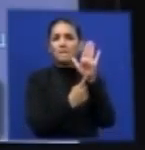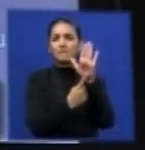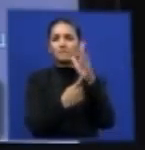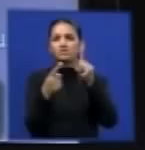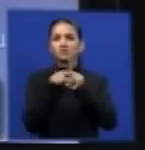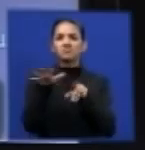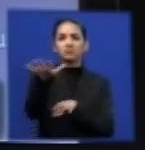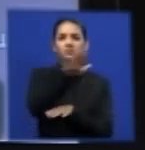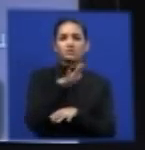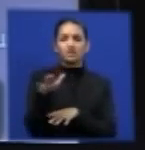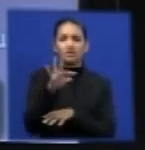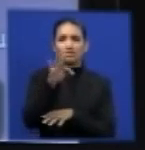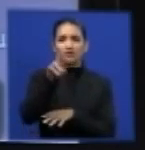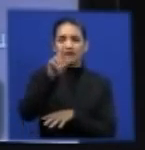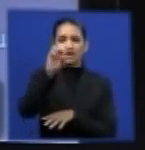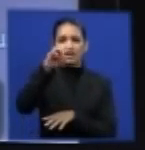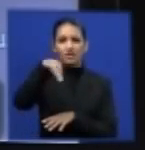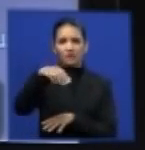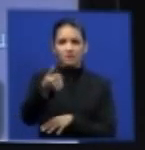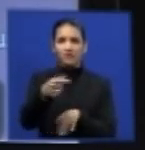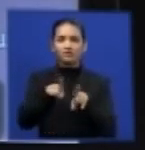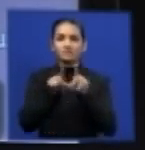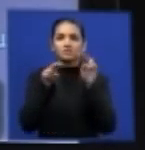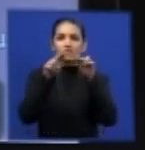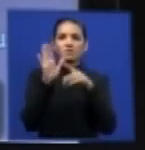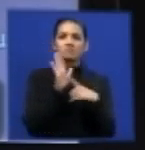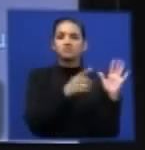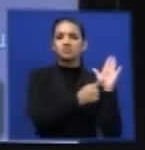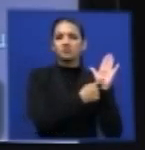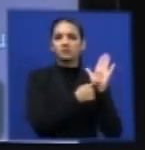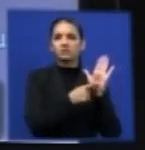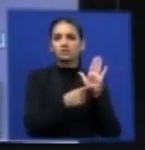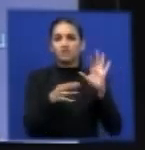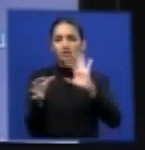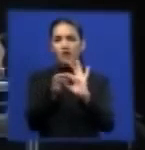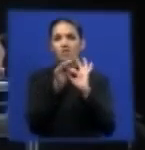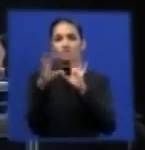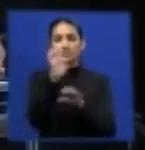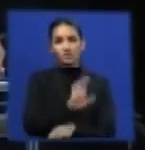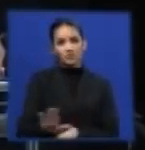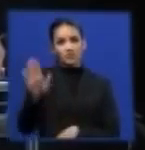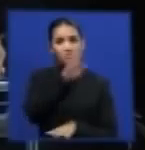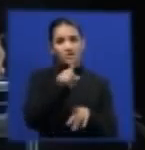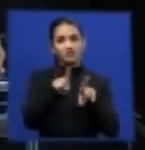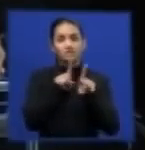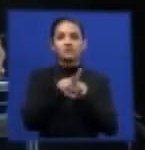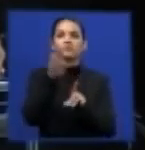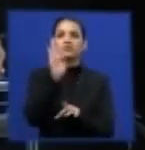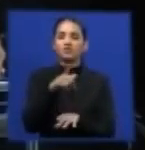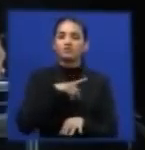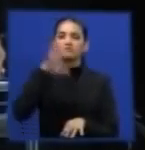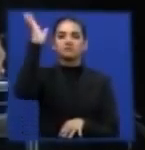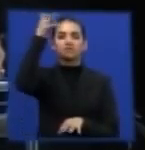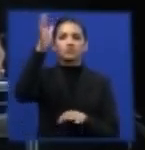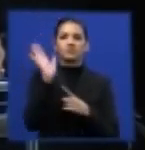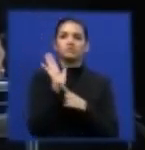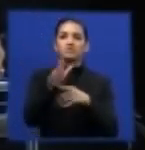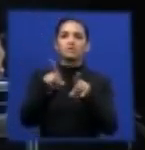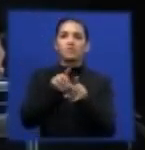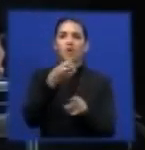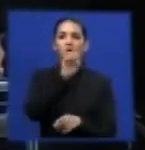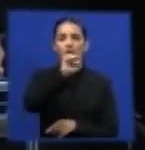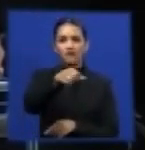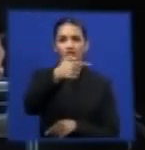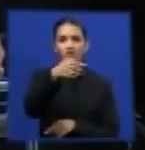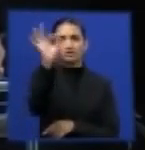relação à União Europeia, que tratou e já deu solução a 87